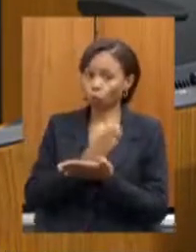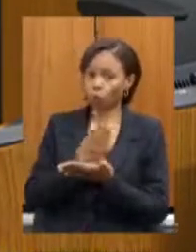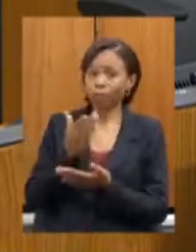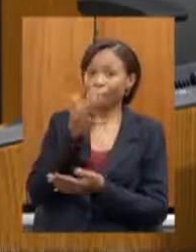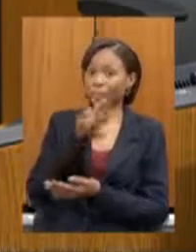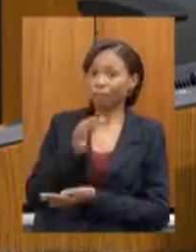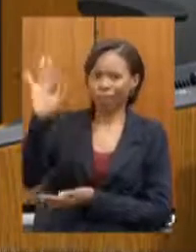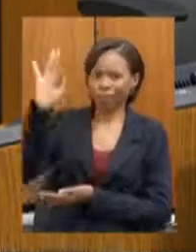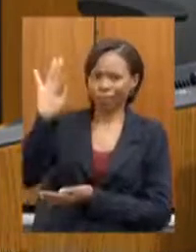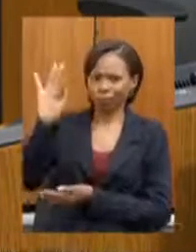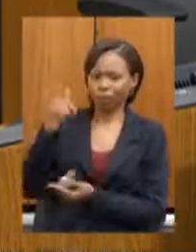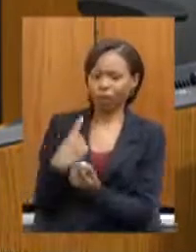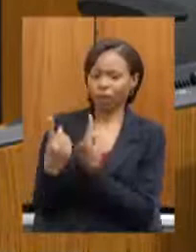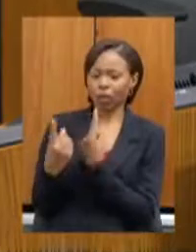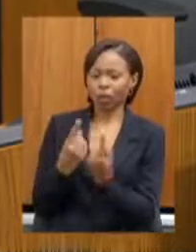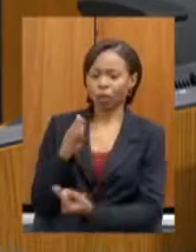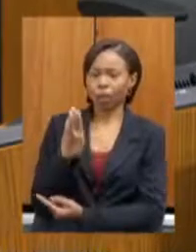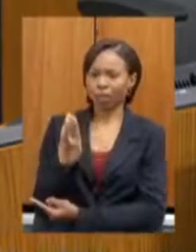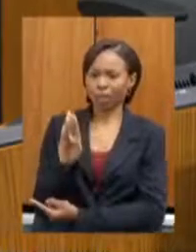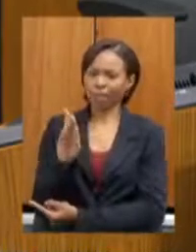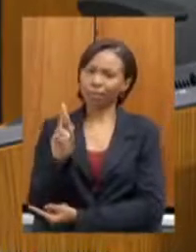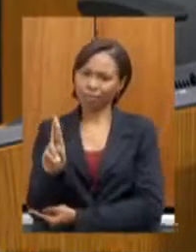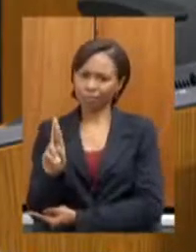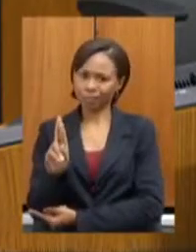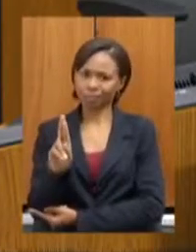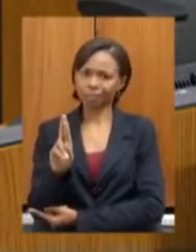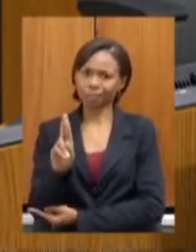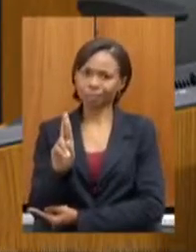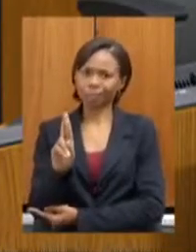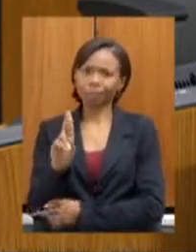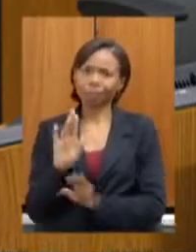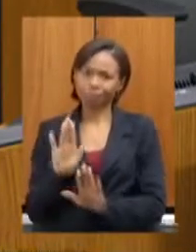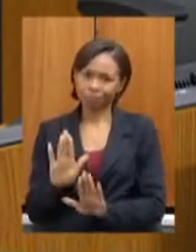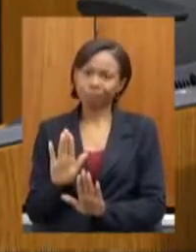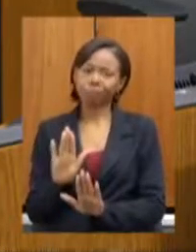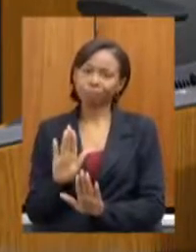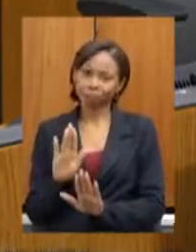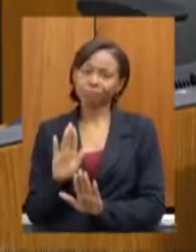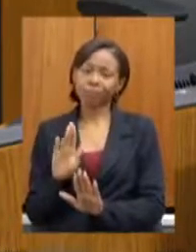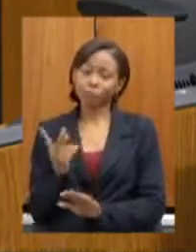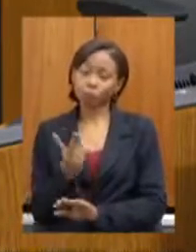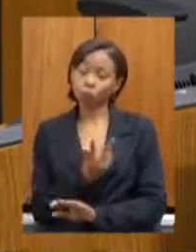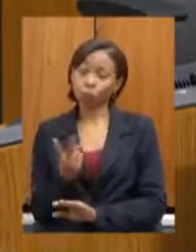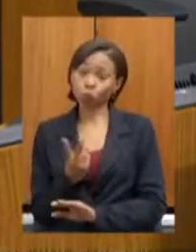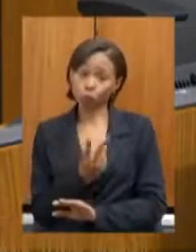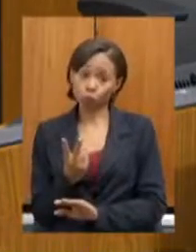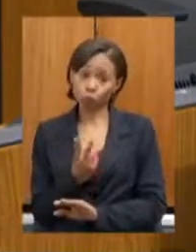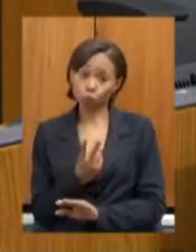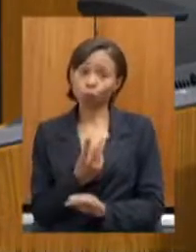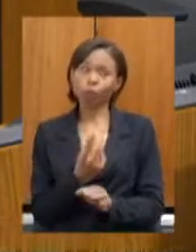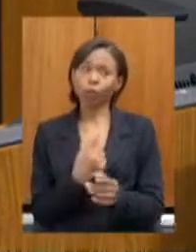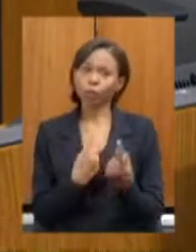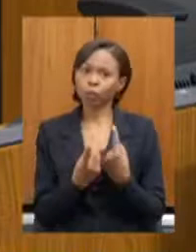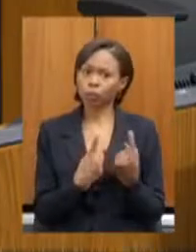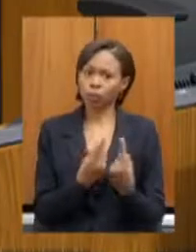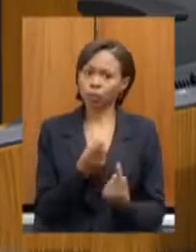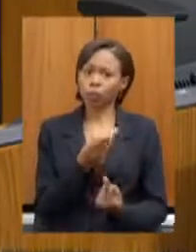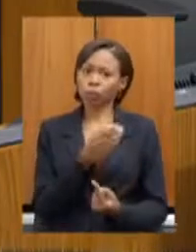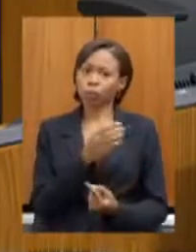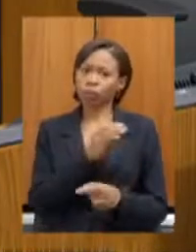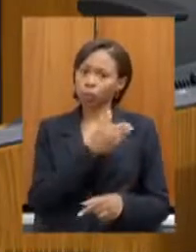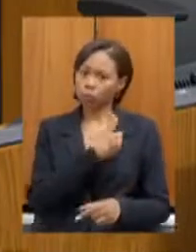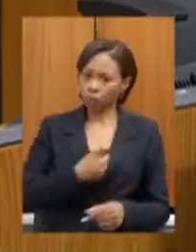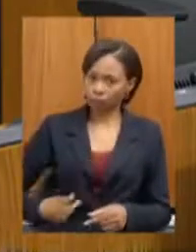E dentro da lógica técnica, faz sentido que ambas, os dois tipos de rodovia, a estadual e a federal,